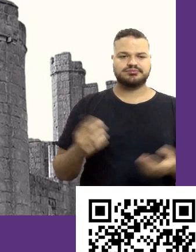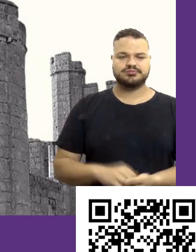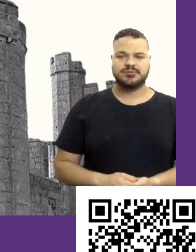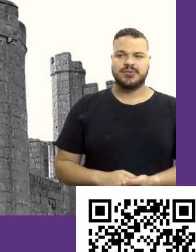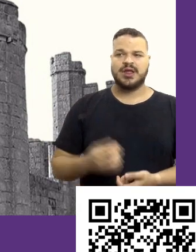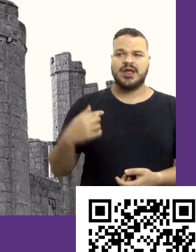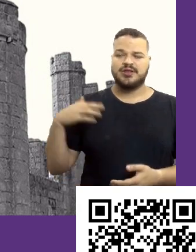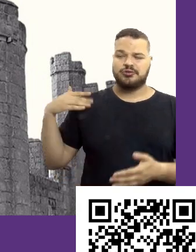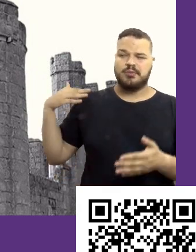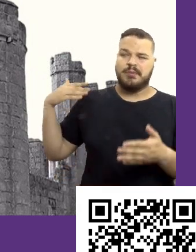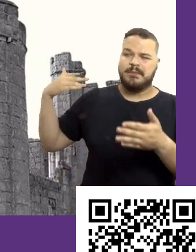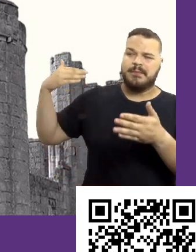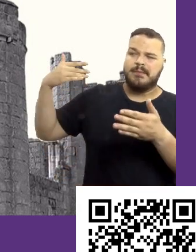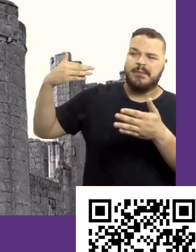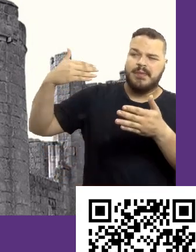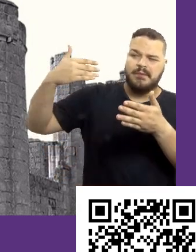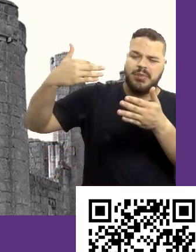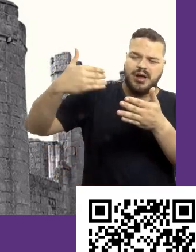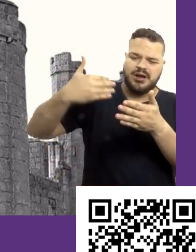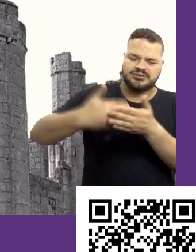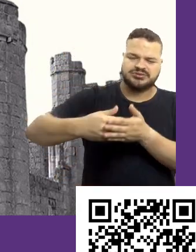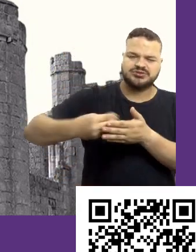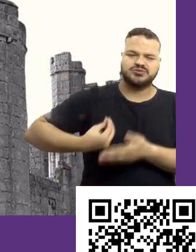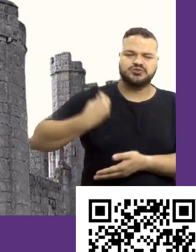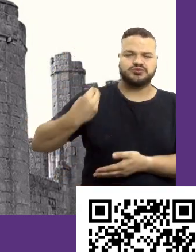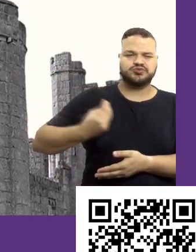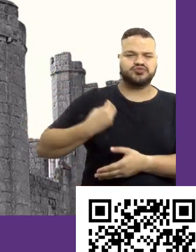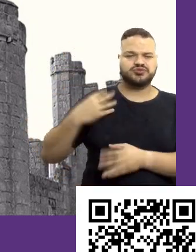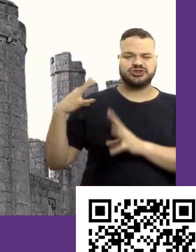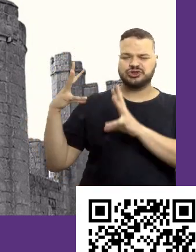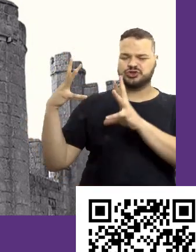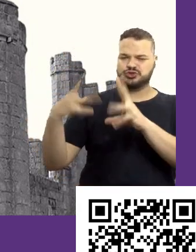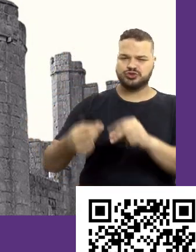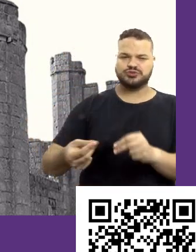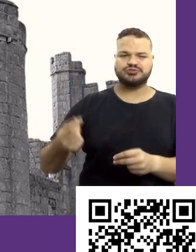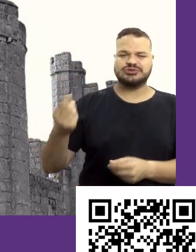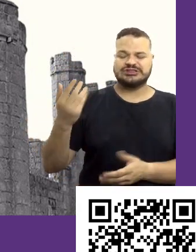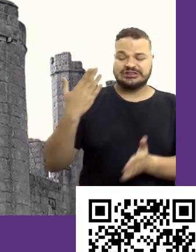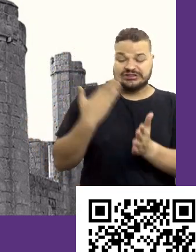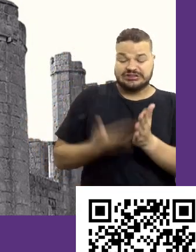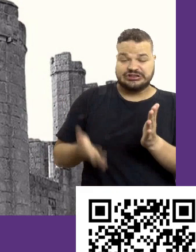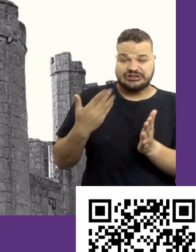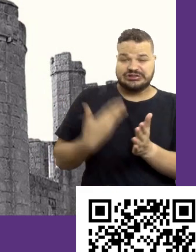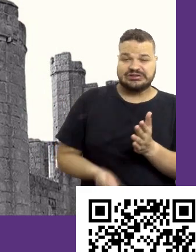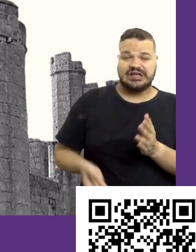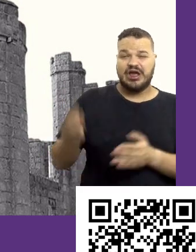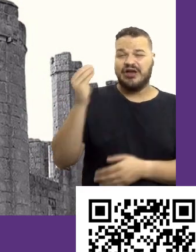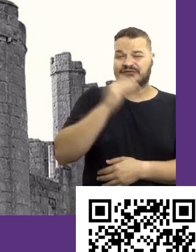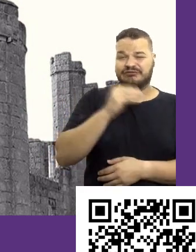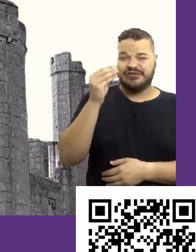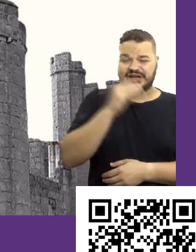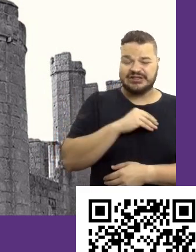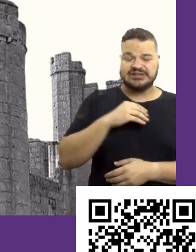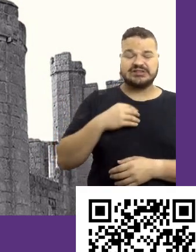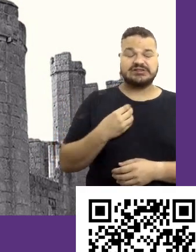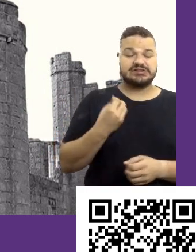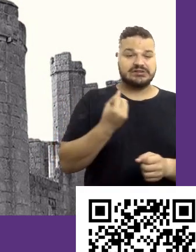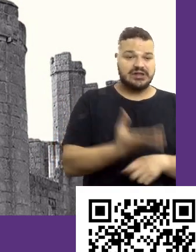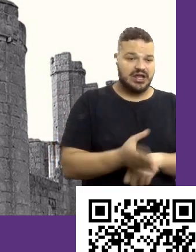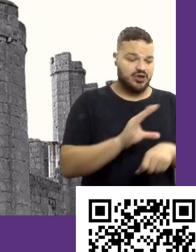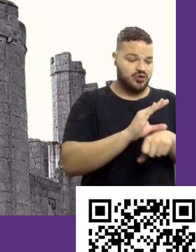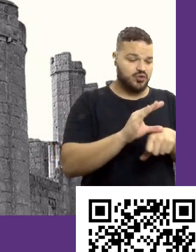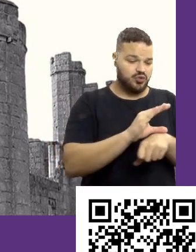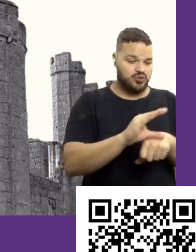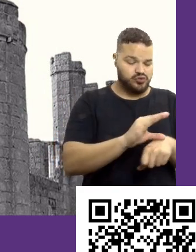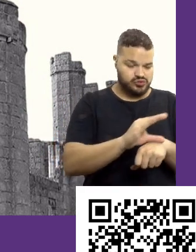passa uma vida inteira tentando tirar uma fraqueza nossa que está aqui, investindo em curso, investindo, para poder botar ela no nível